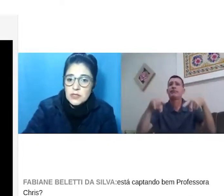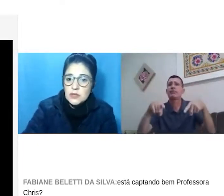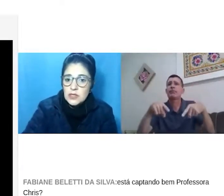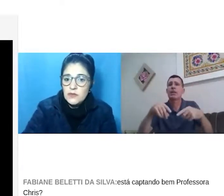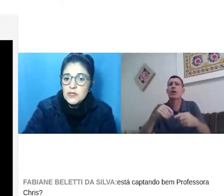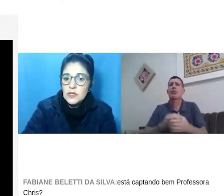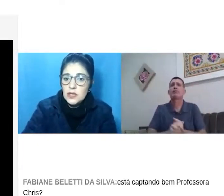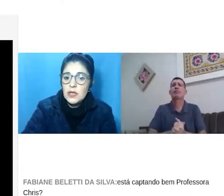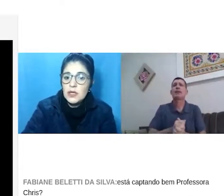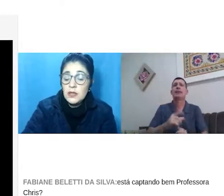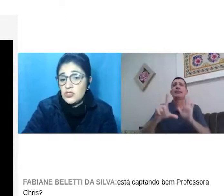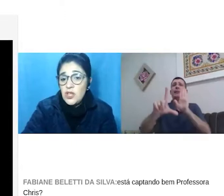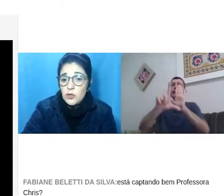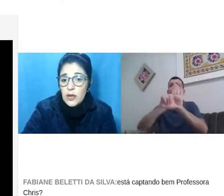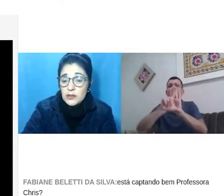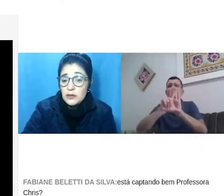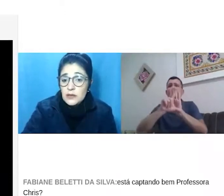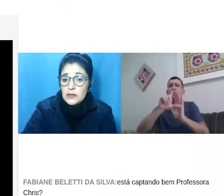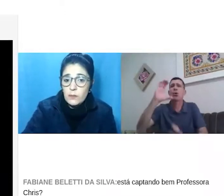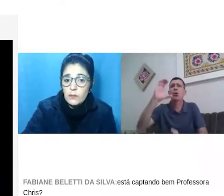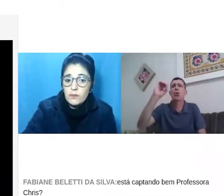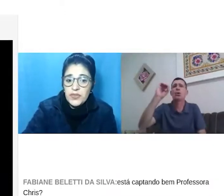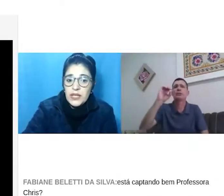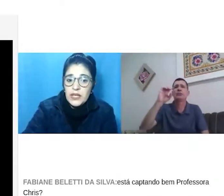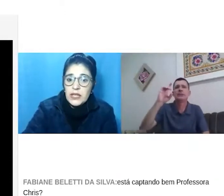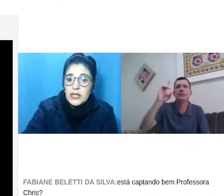esquisitos que devem ser... A gente deve ter atenção.